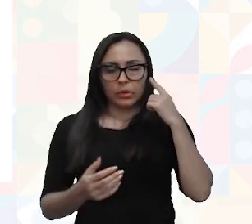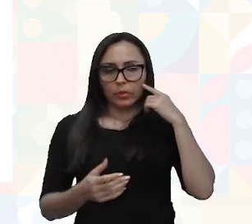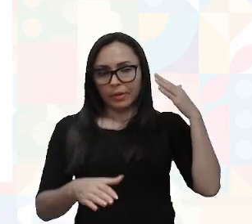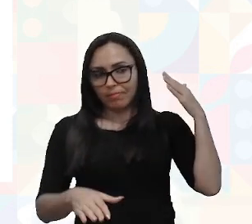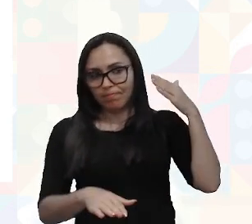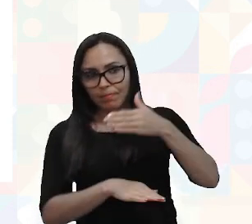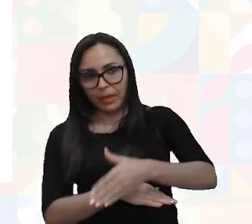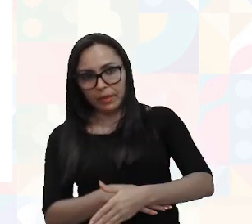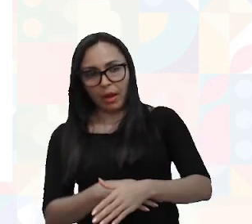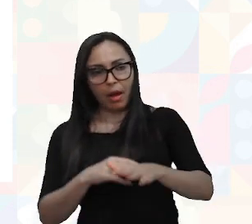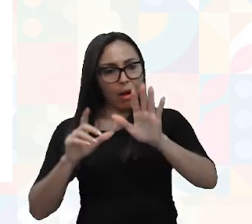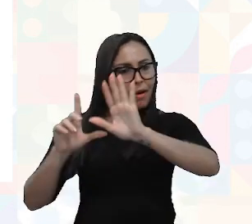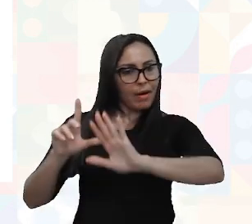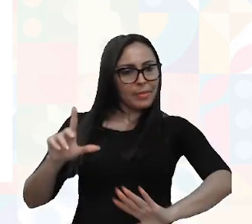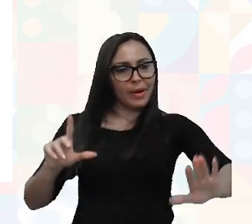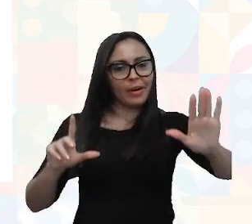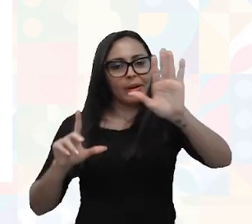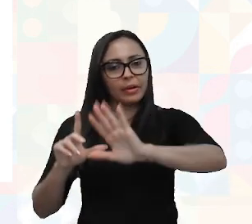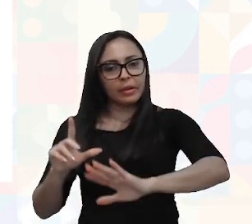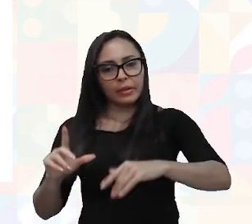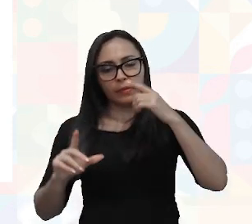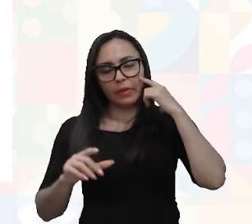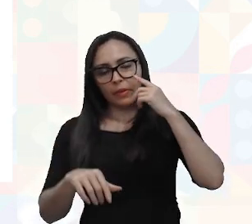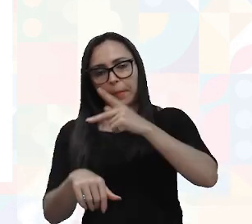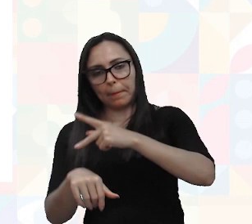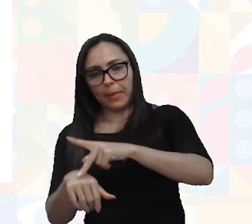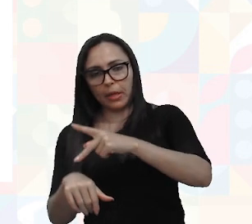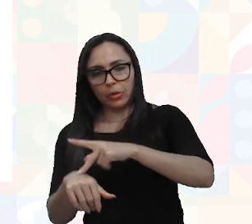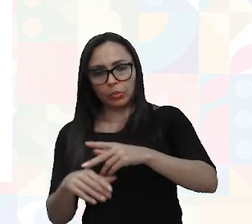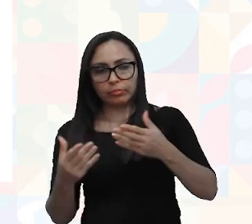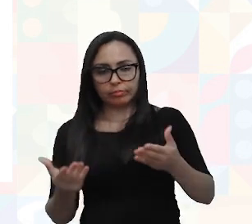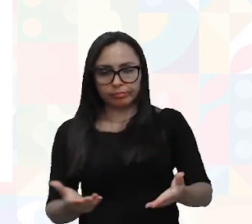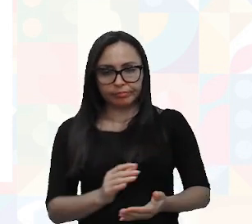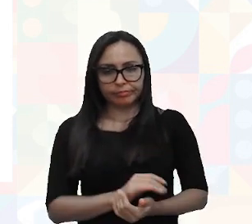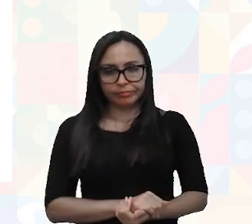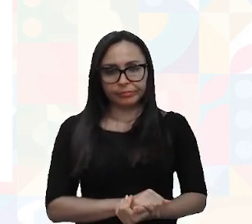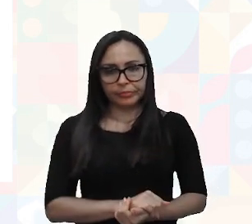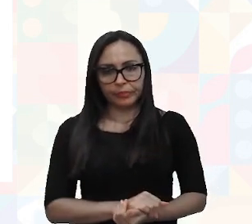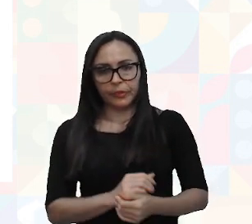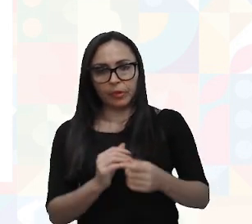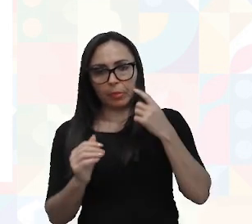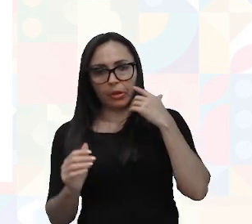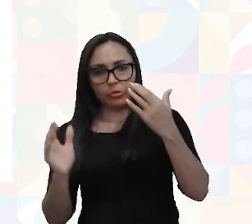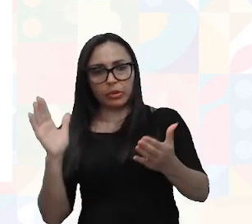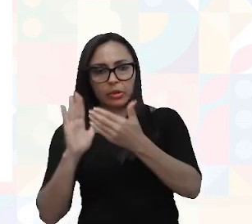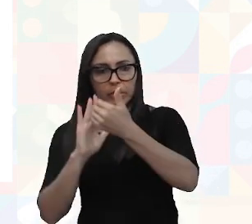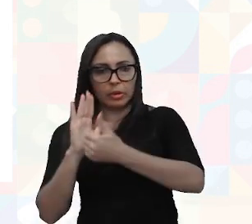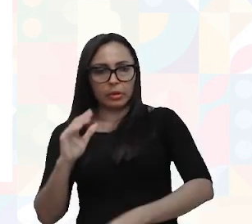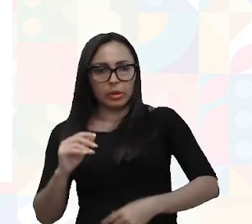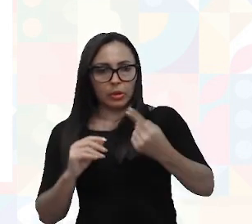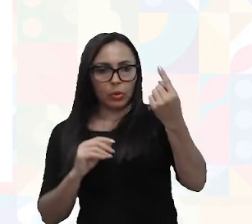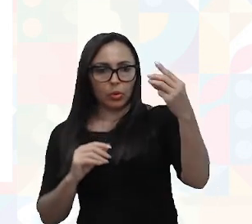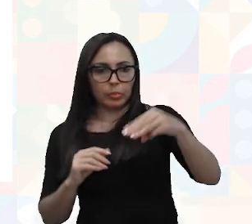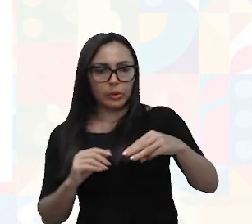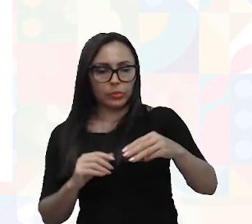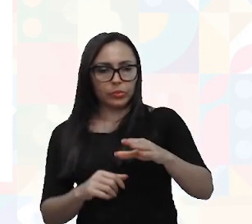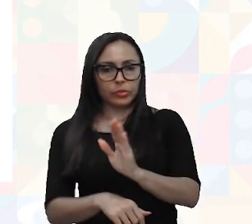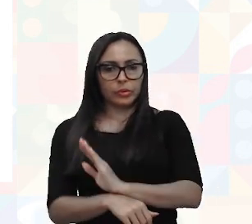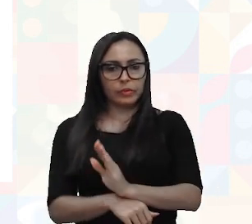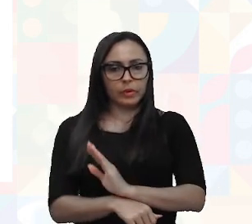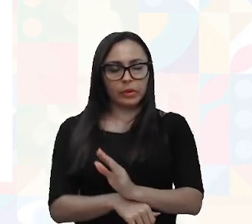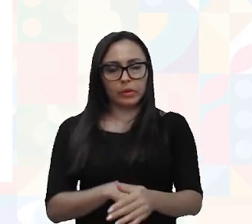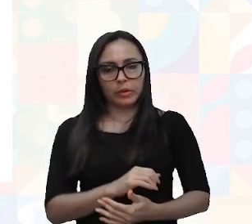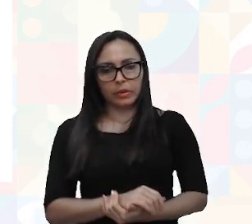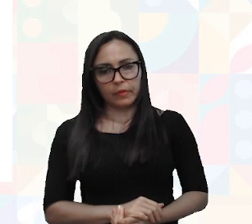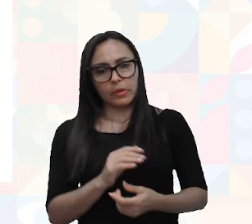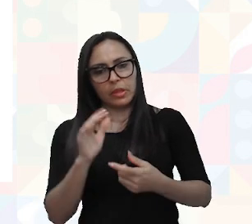a imagem, né, ela sai de preto e vai entrar na imagem, uma página completa, é igual a um minuto de vídeo, né, então, você tá